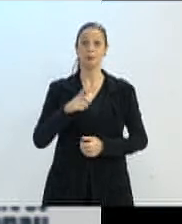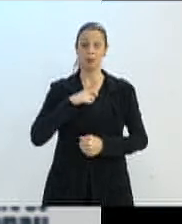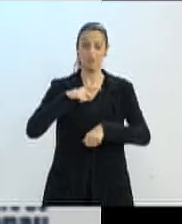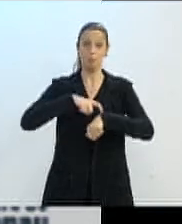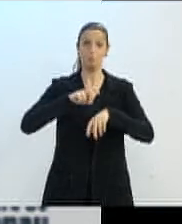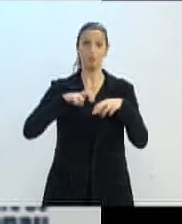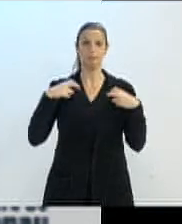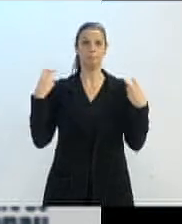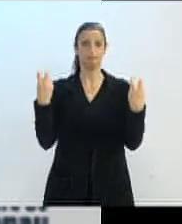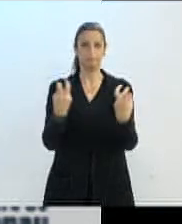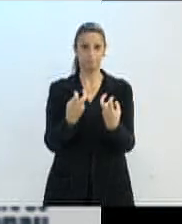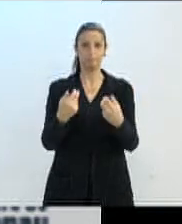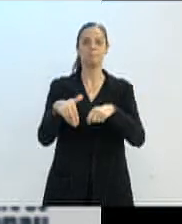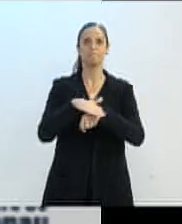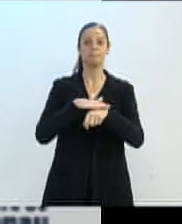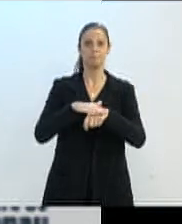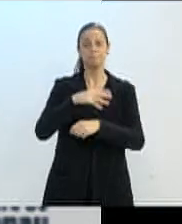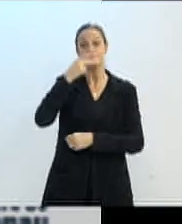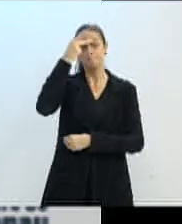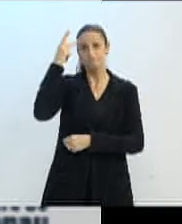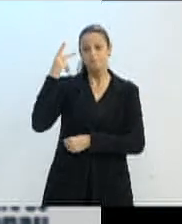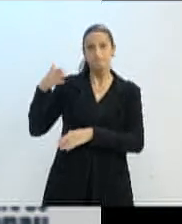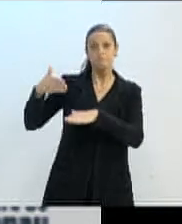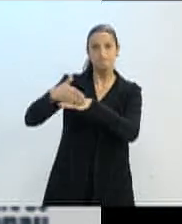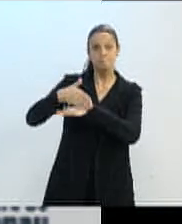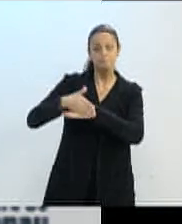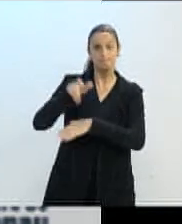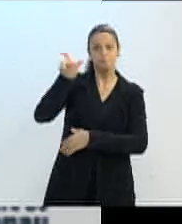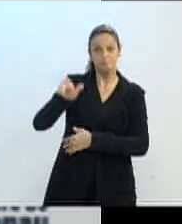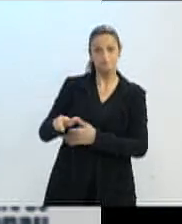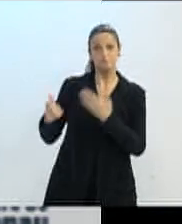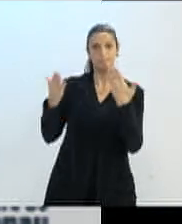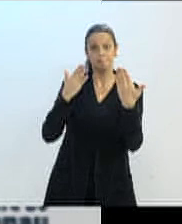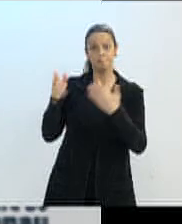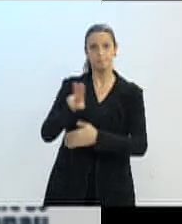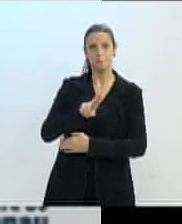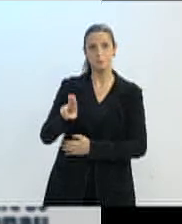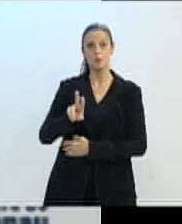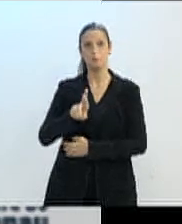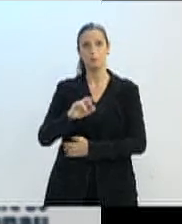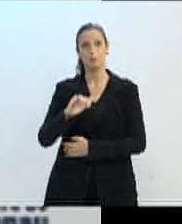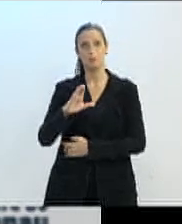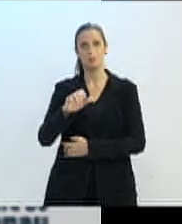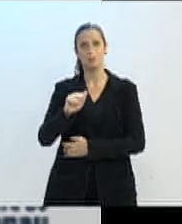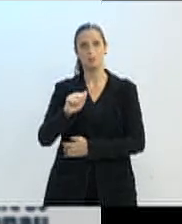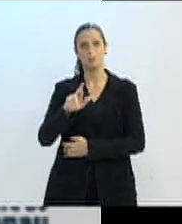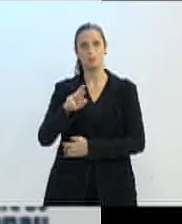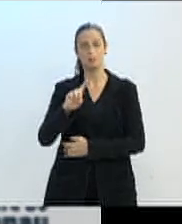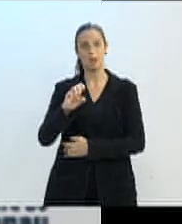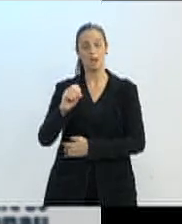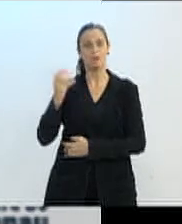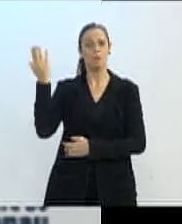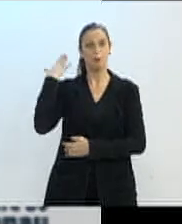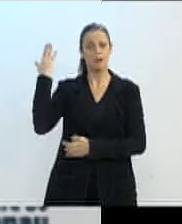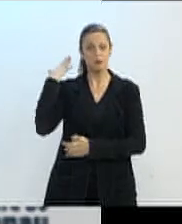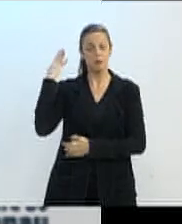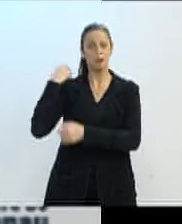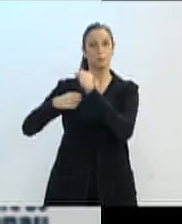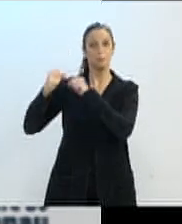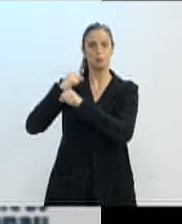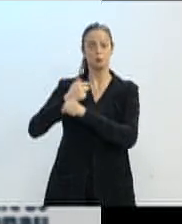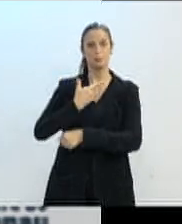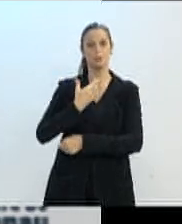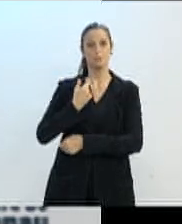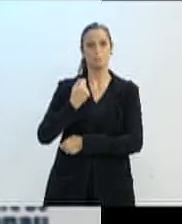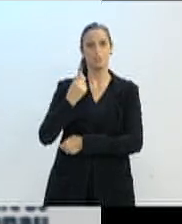com a participação do psicólogo Ricardo. Ele já veio a Blumenau em 2018, e ele é